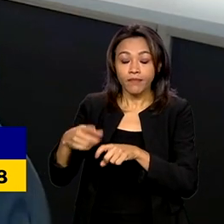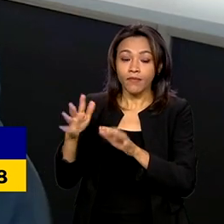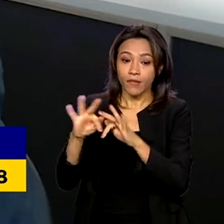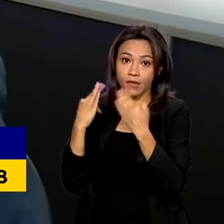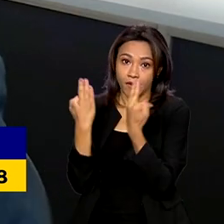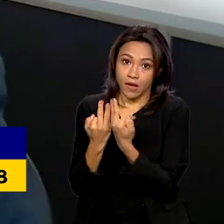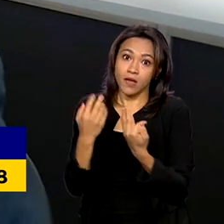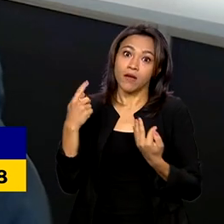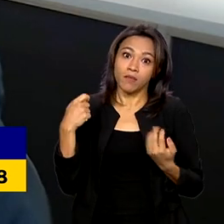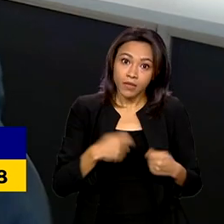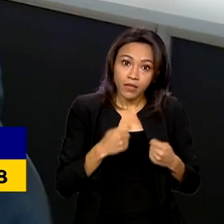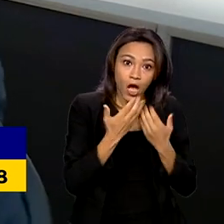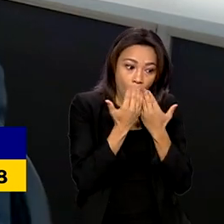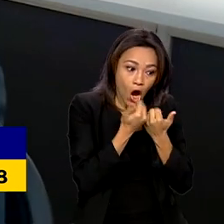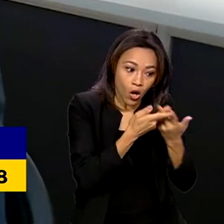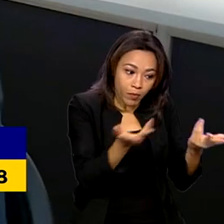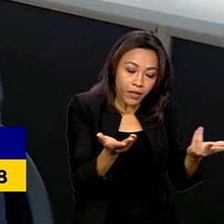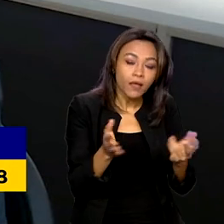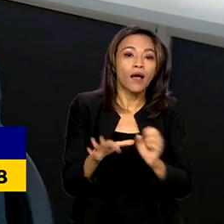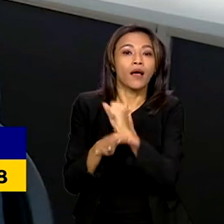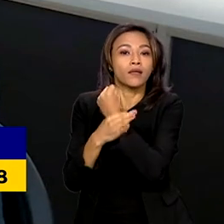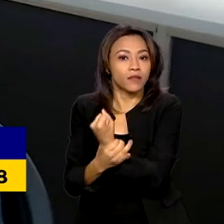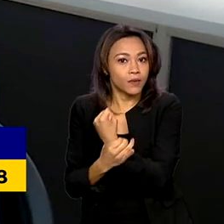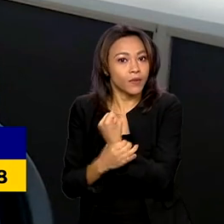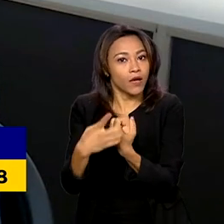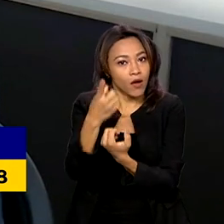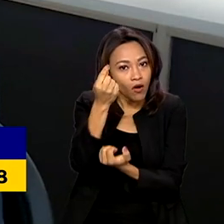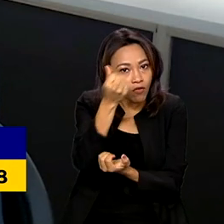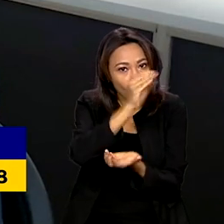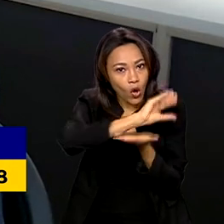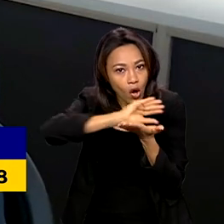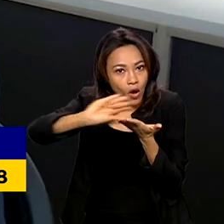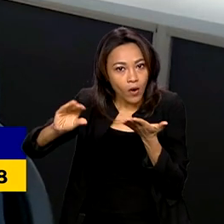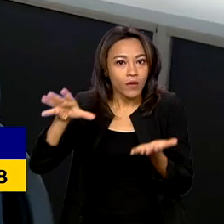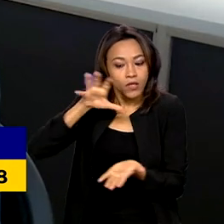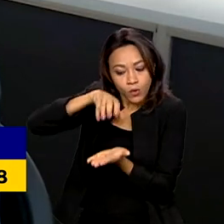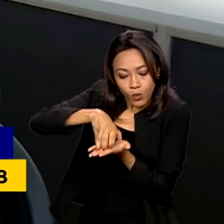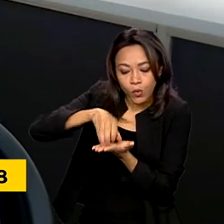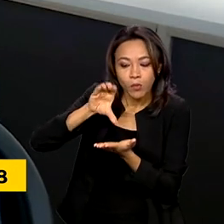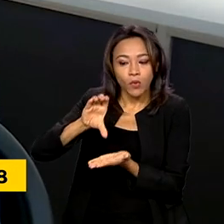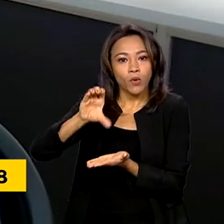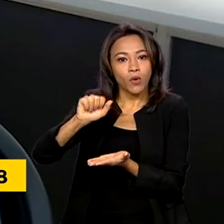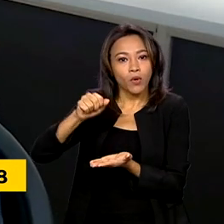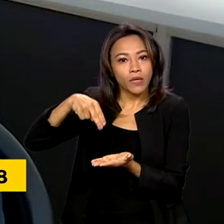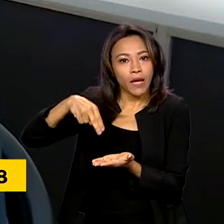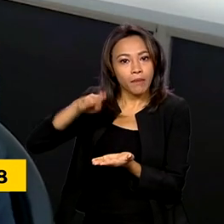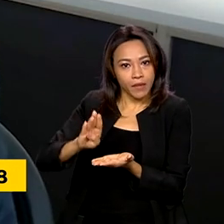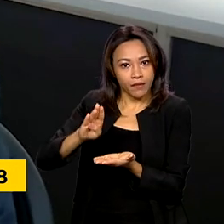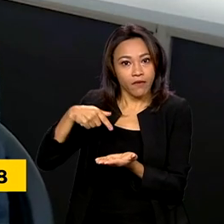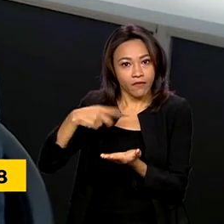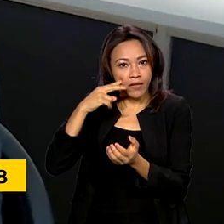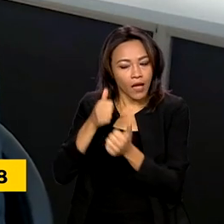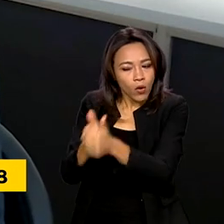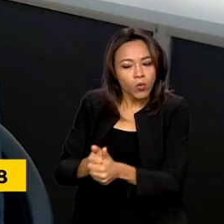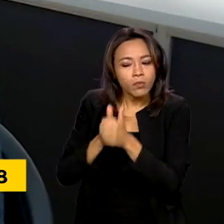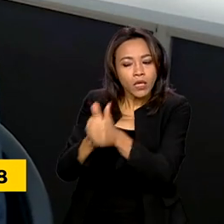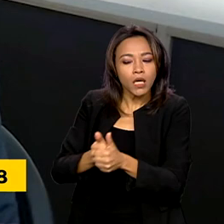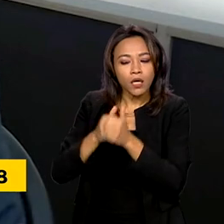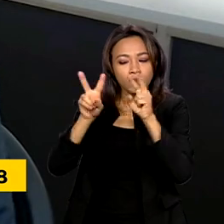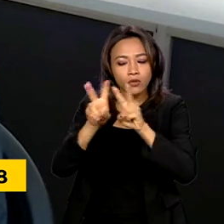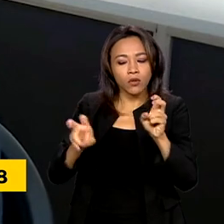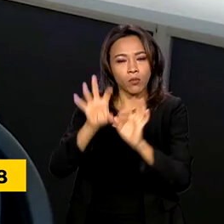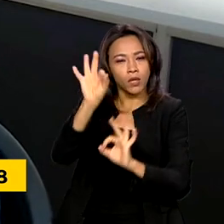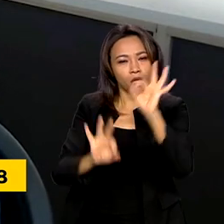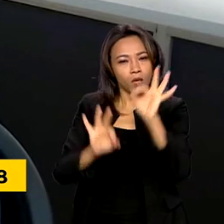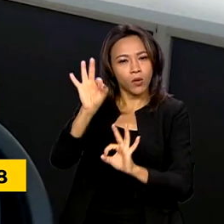comida, nós temos que garantir renda. E a Conab vai fazer também o assessoramento, para o plano safra, para a gente ter mais oferta de alimento,